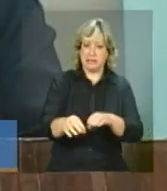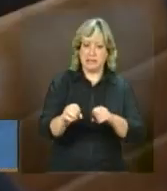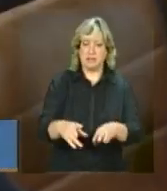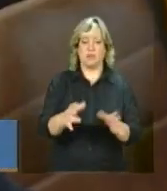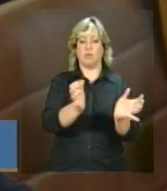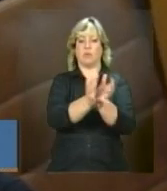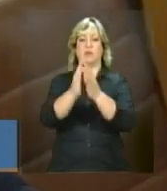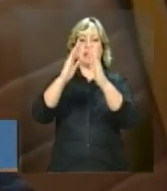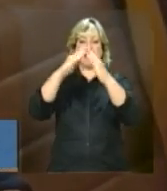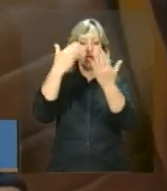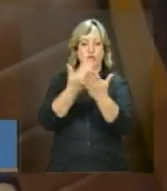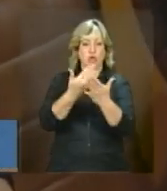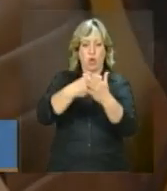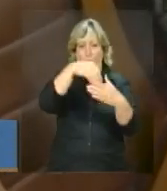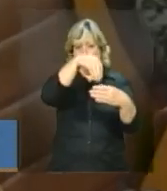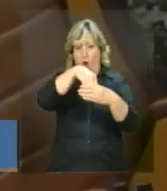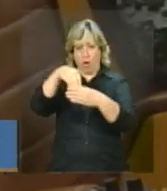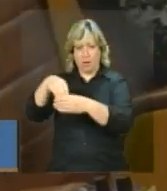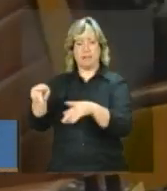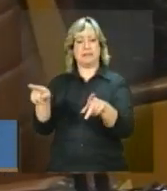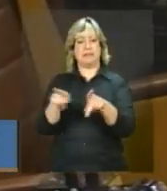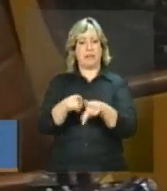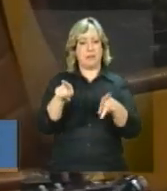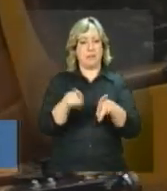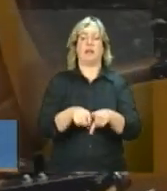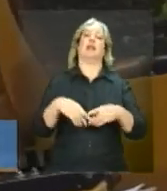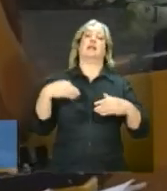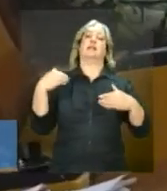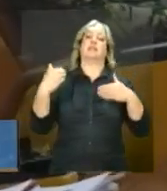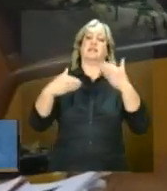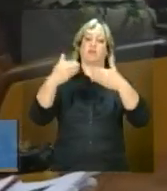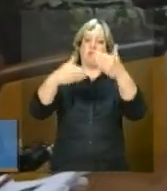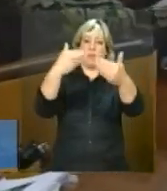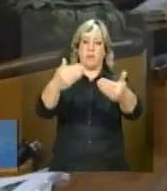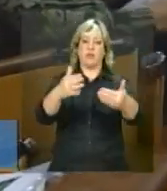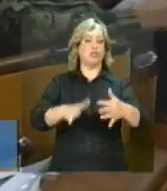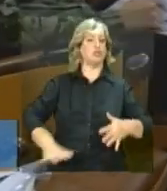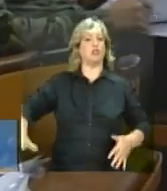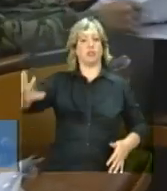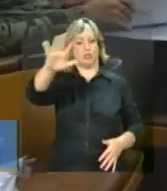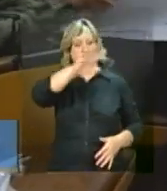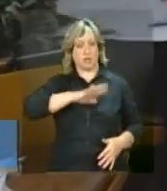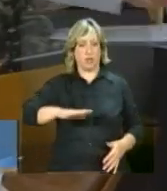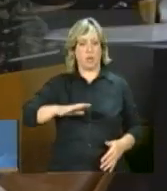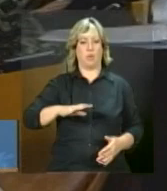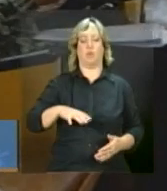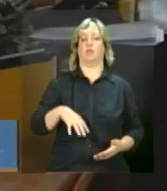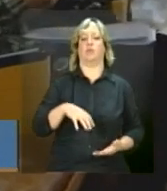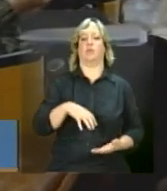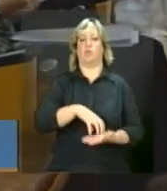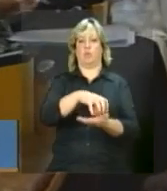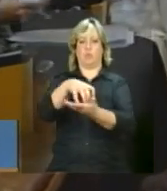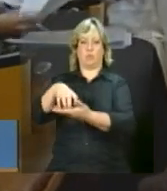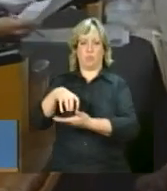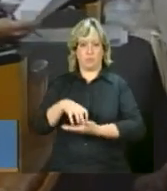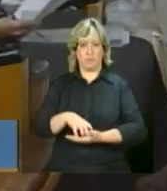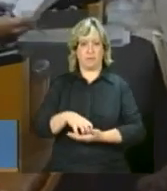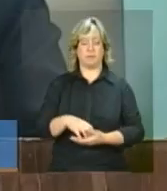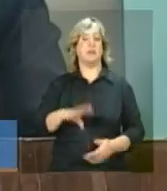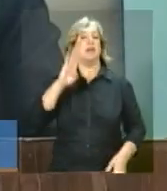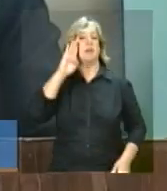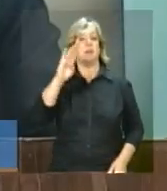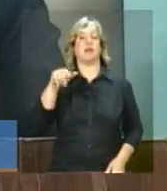de ensino e também no desenvolvimento geral das comunidades. Destaca-se o